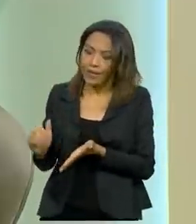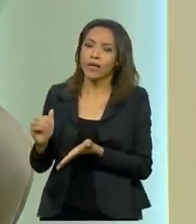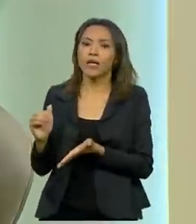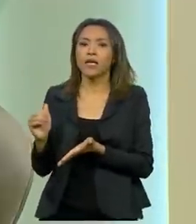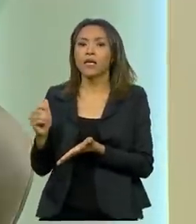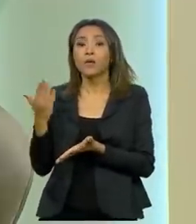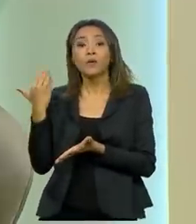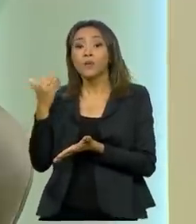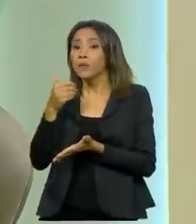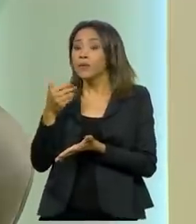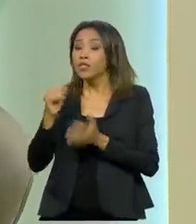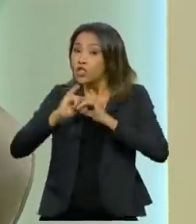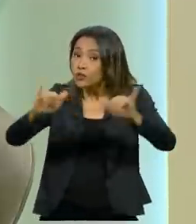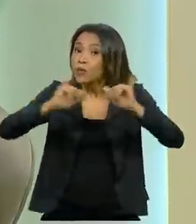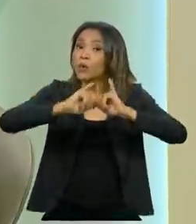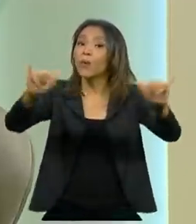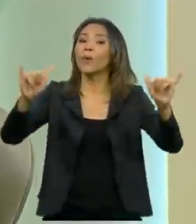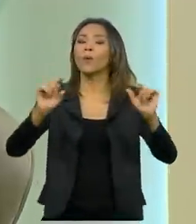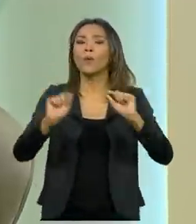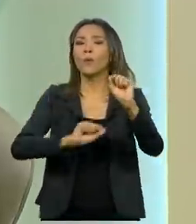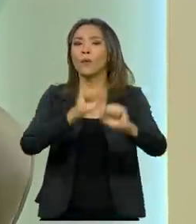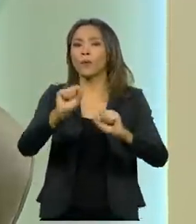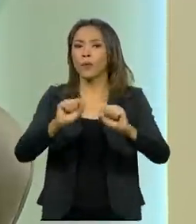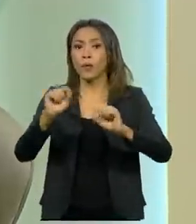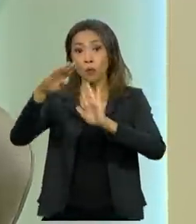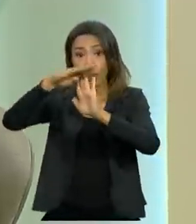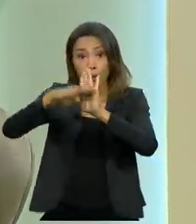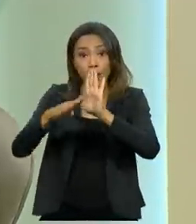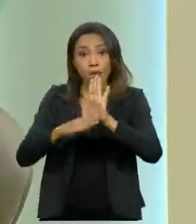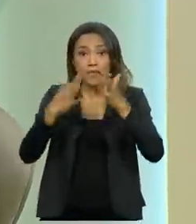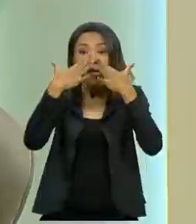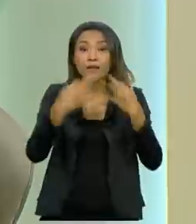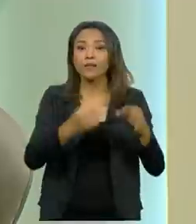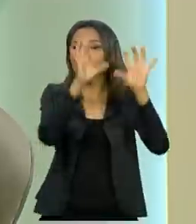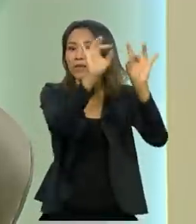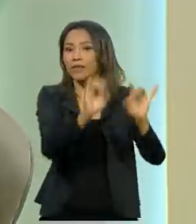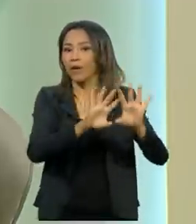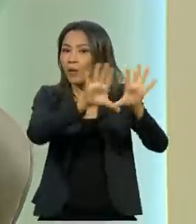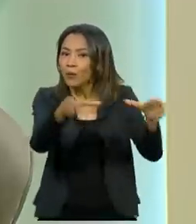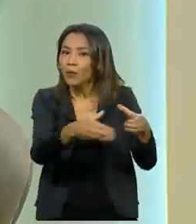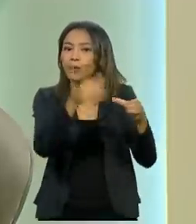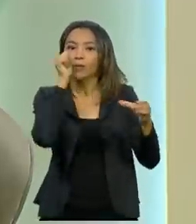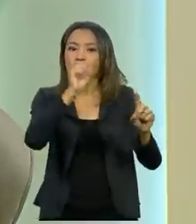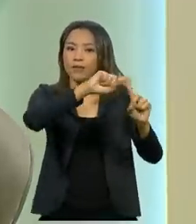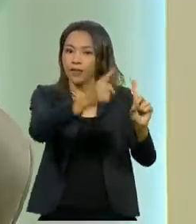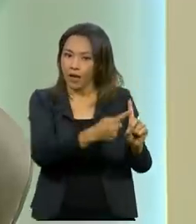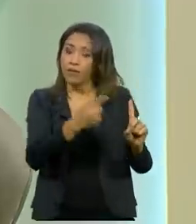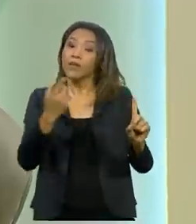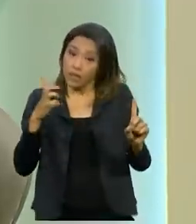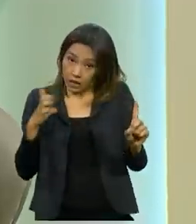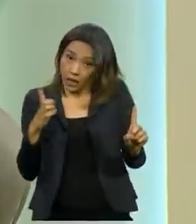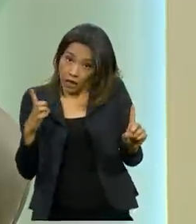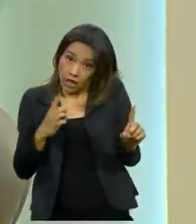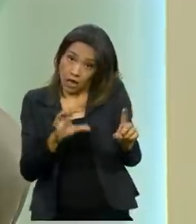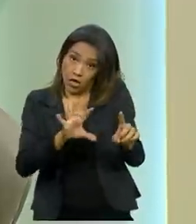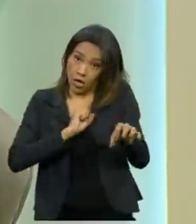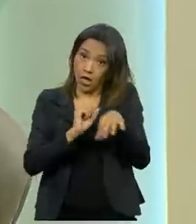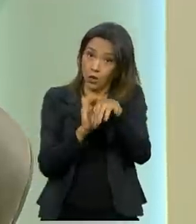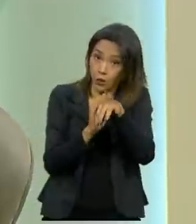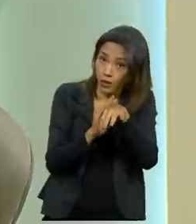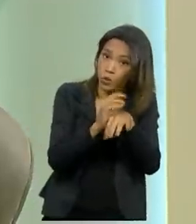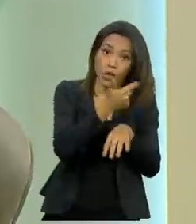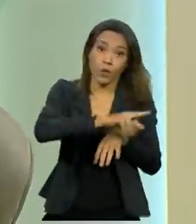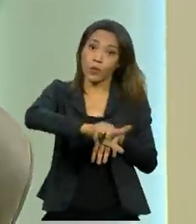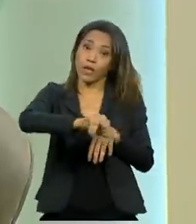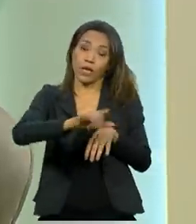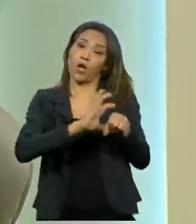campanha e um programa de atenção especial às gestantes, com ou sem Covid. A Covid está aí, mas nós vamos